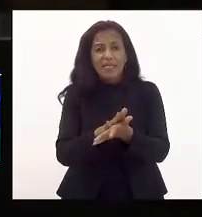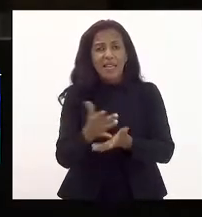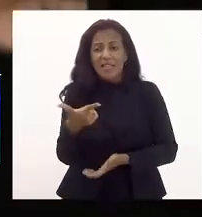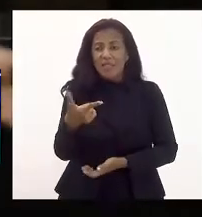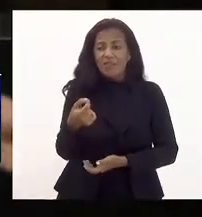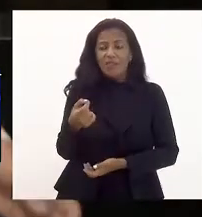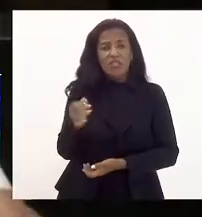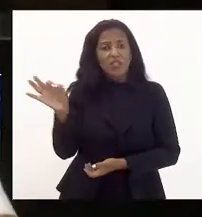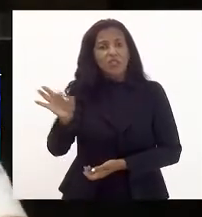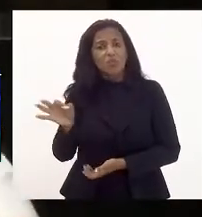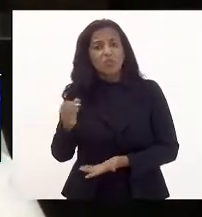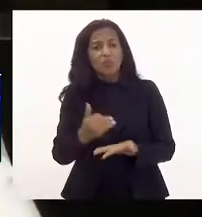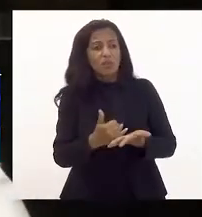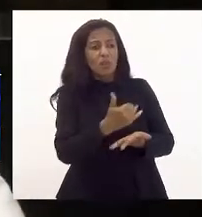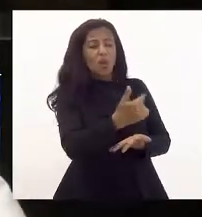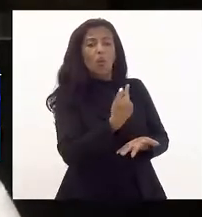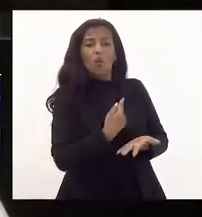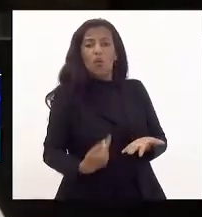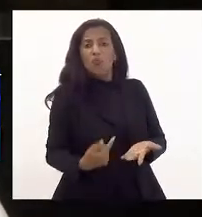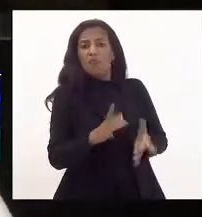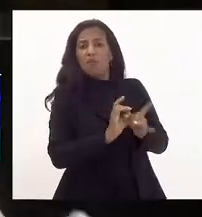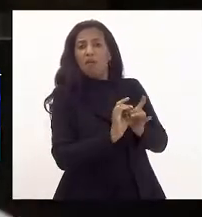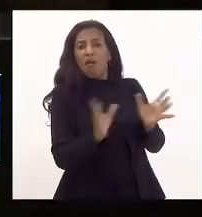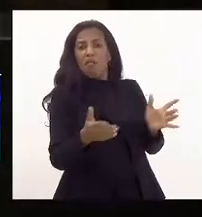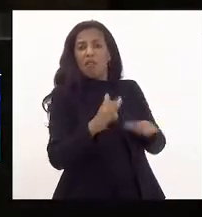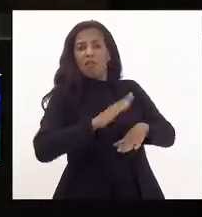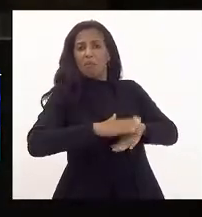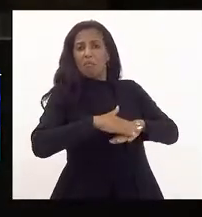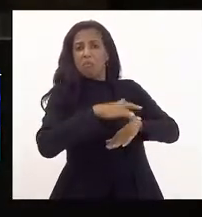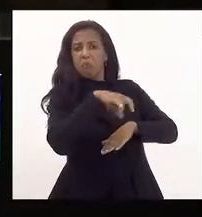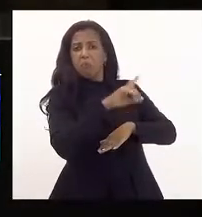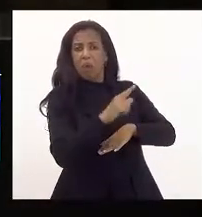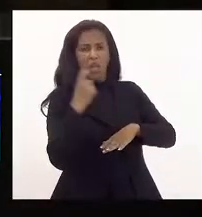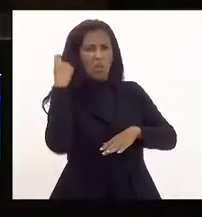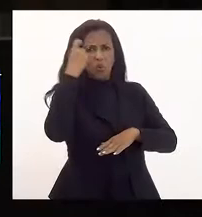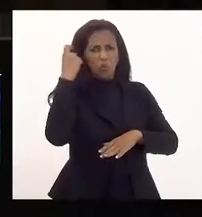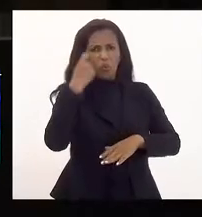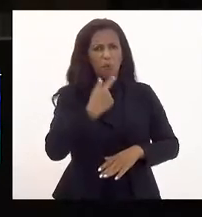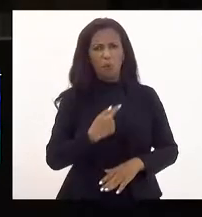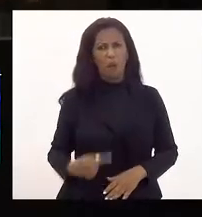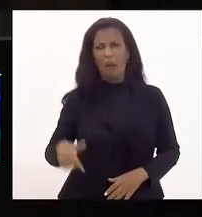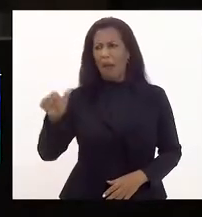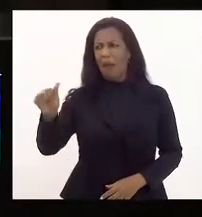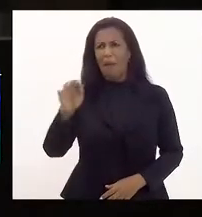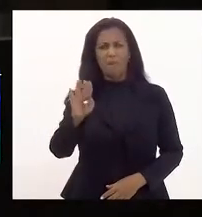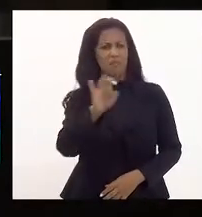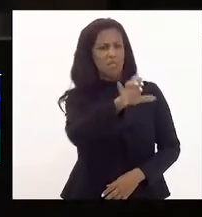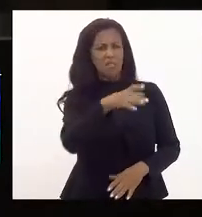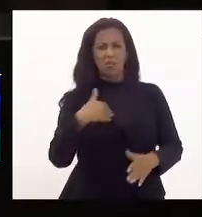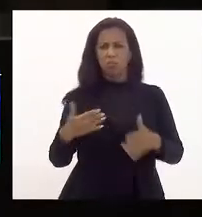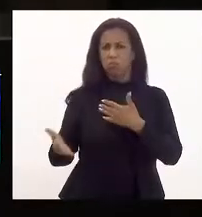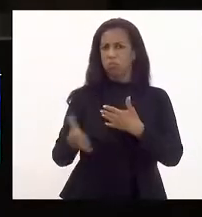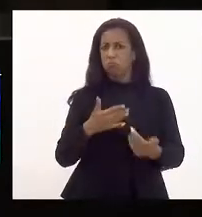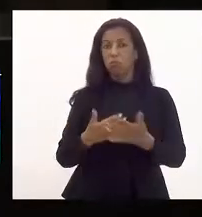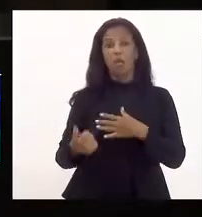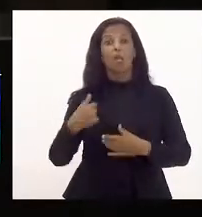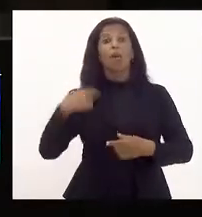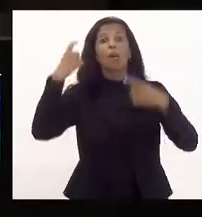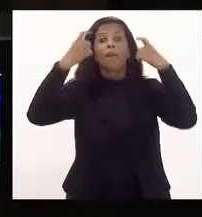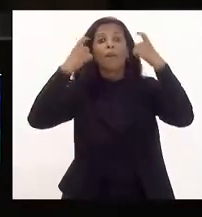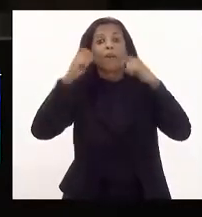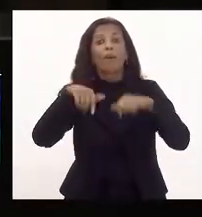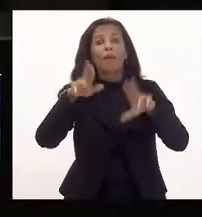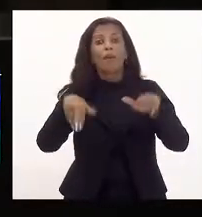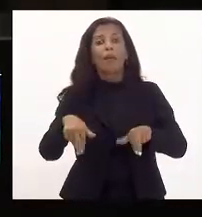vai ser remanejado, então o governo vai fazer o que quer. E aqui eu não estou preocupada com o governo A, B ou C. Eu estou preocupada com a